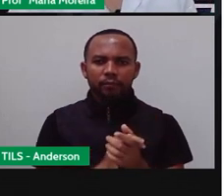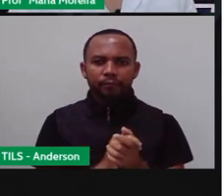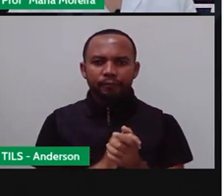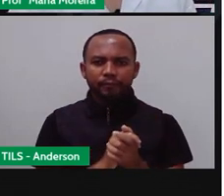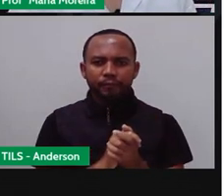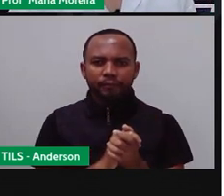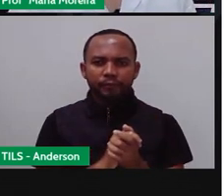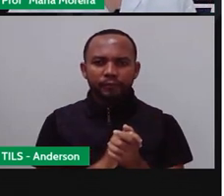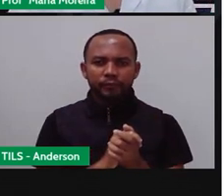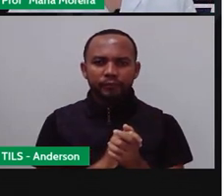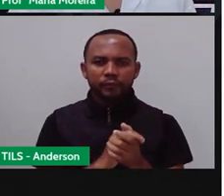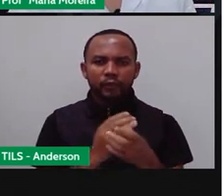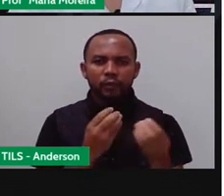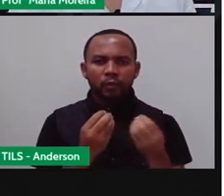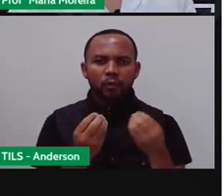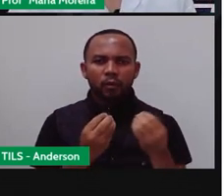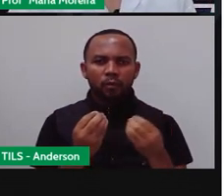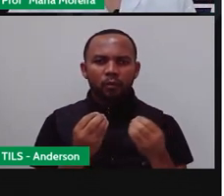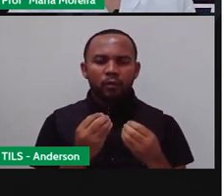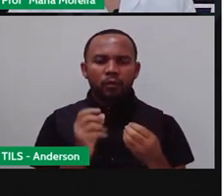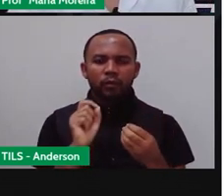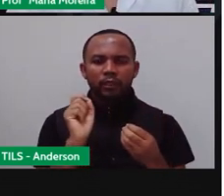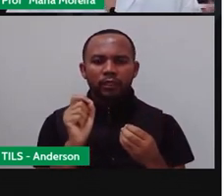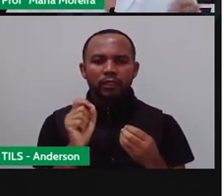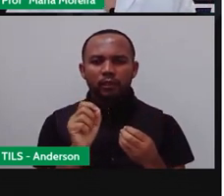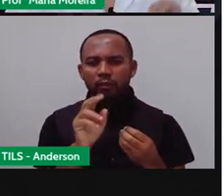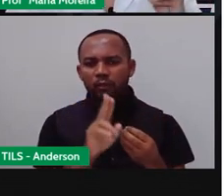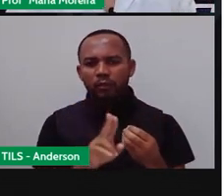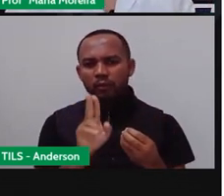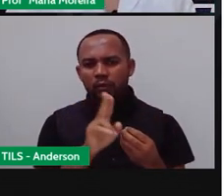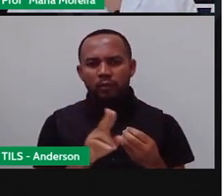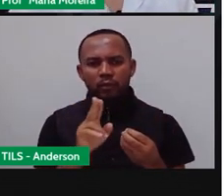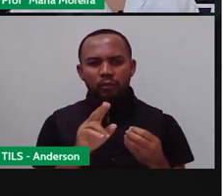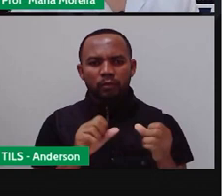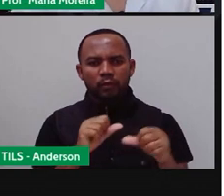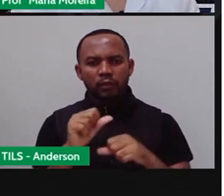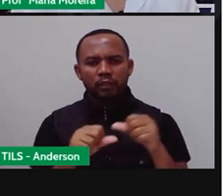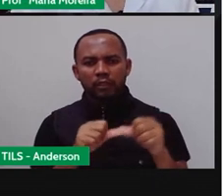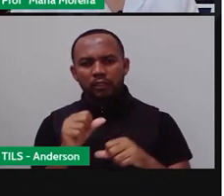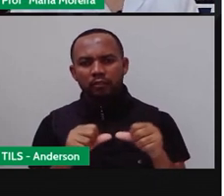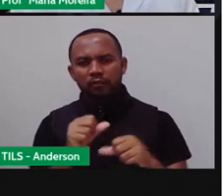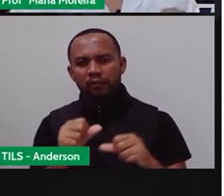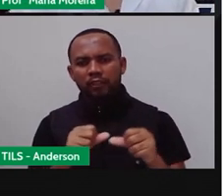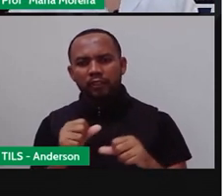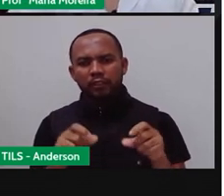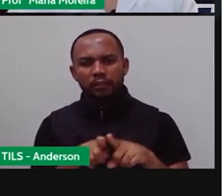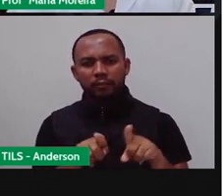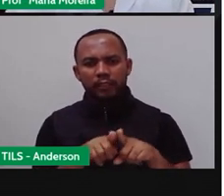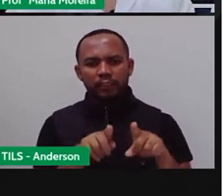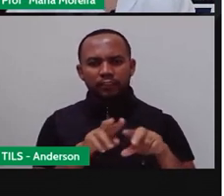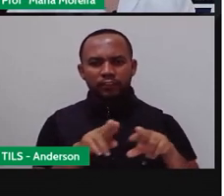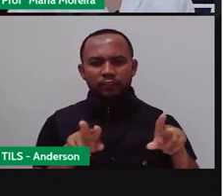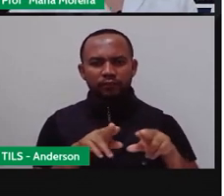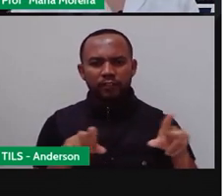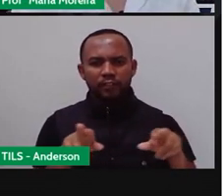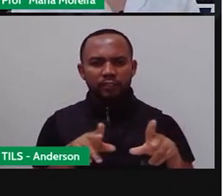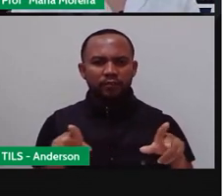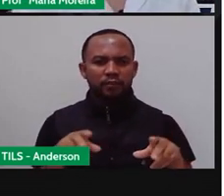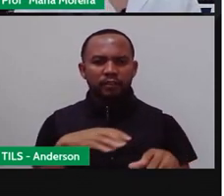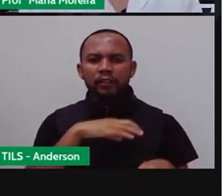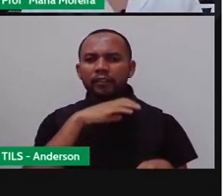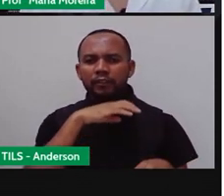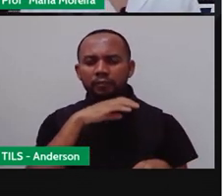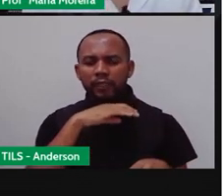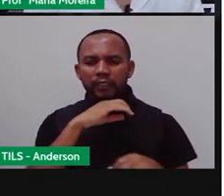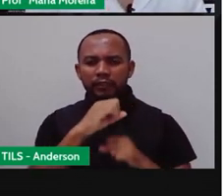seres humanos, né, a domesticação causou o quê? Modificação nas características de diversas espécies ao longo dos anos.